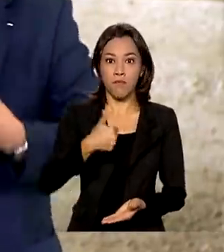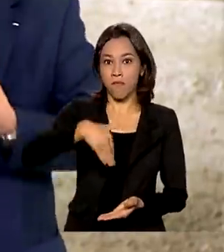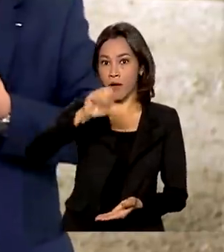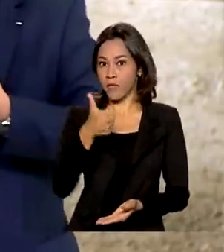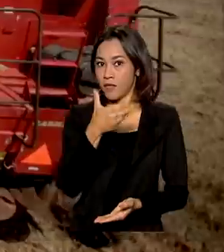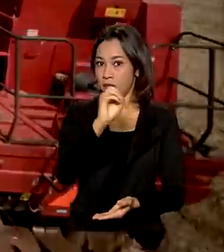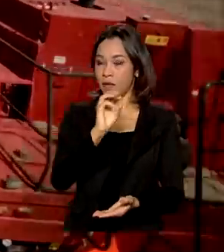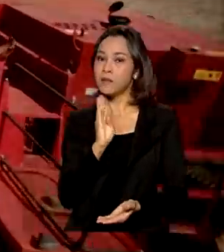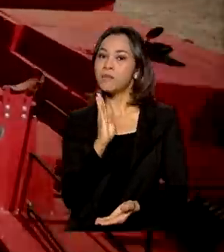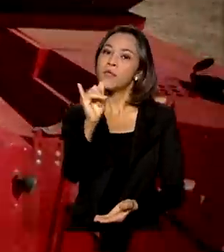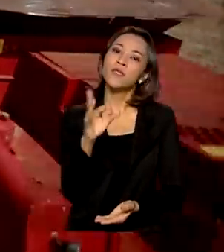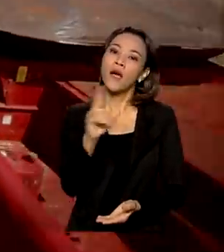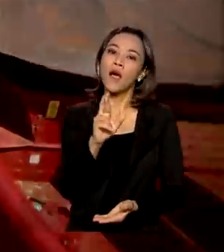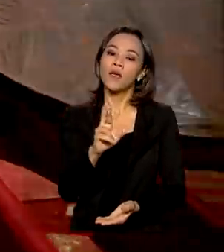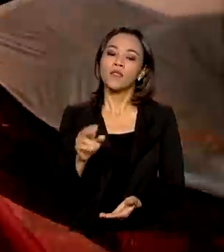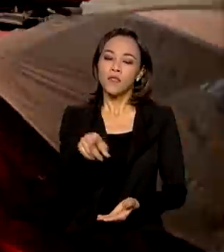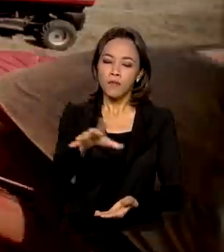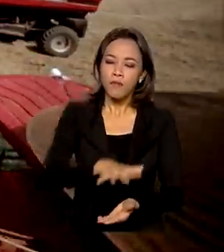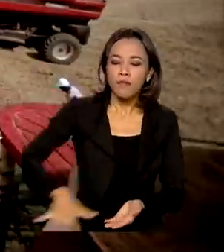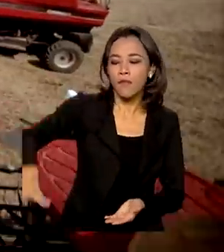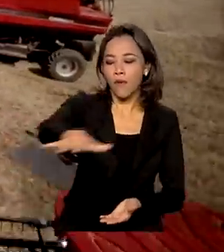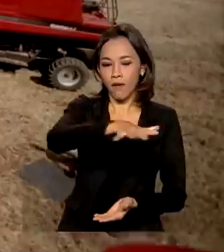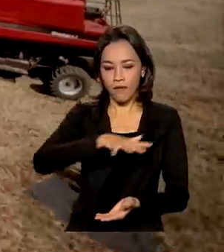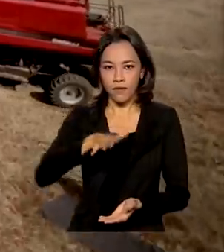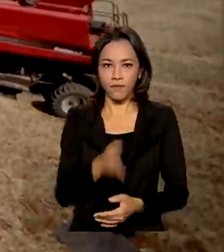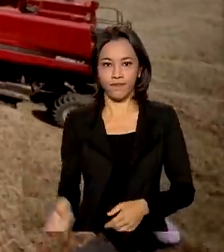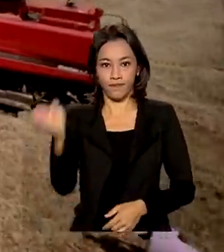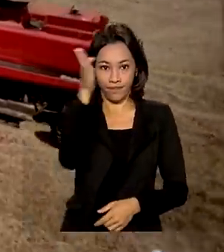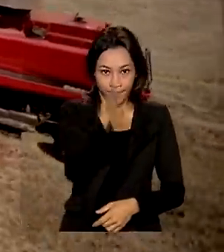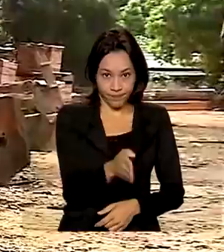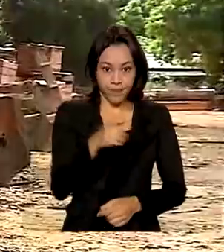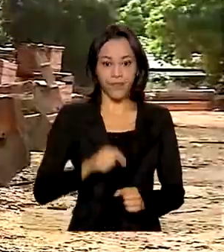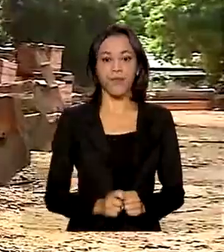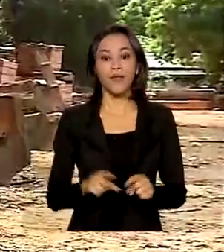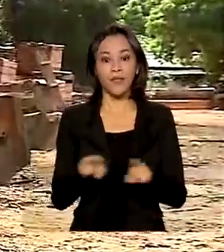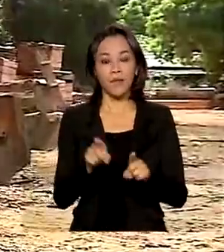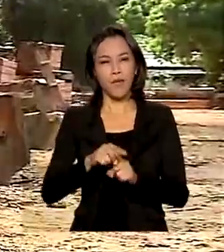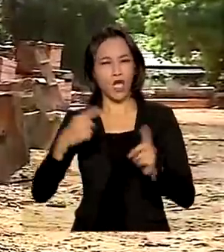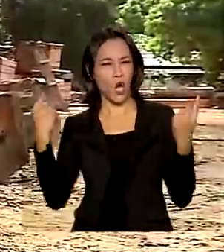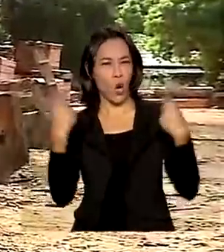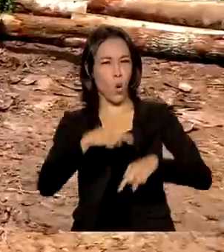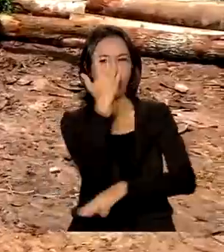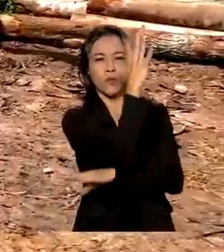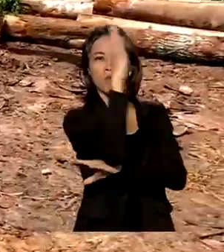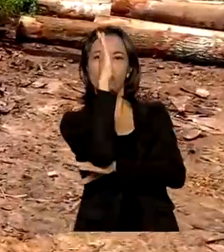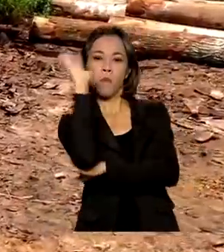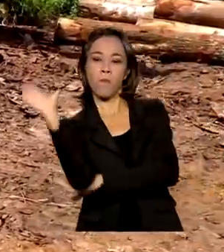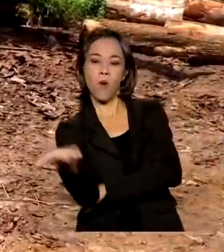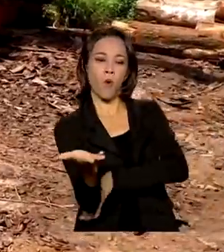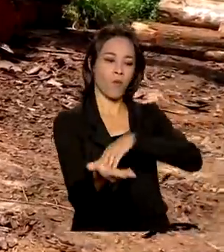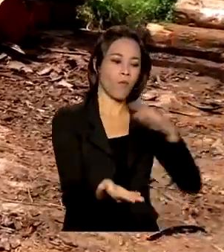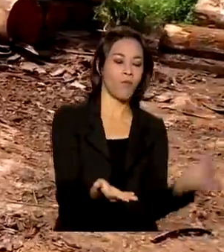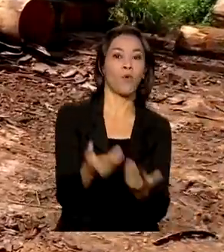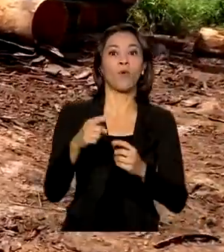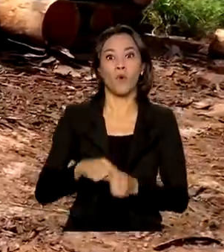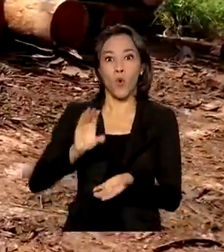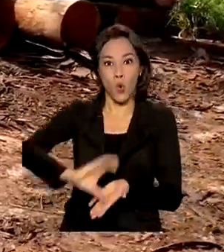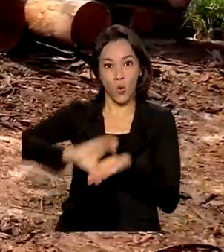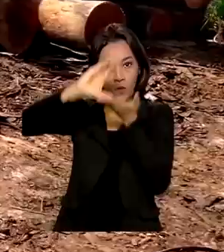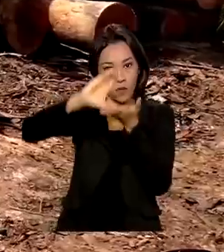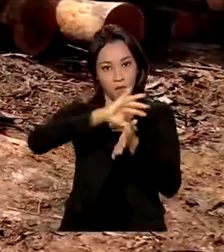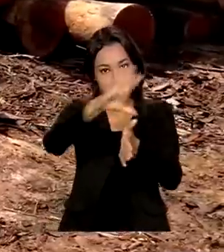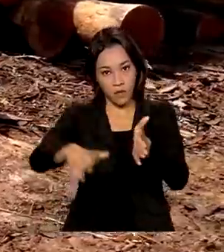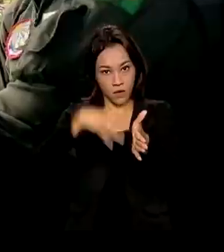de reais para financiar a produção agrícola no país. E combate ao desmatamento. Conselho Nacional da Amazônia Legal